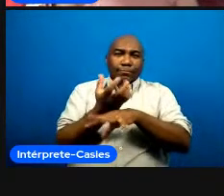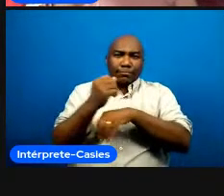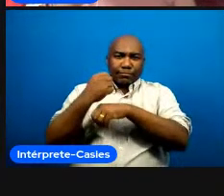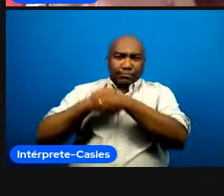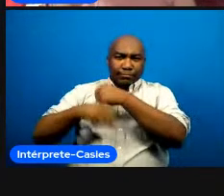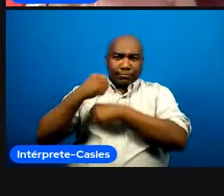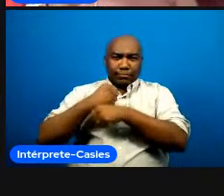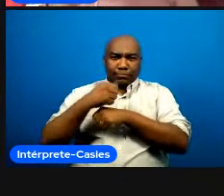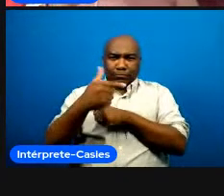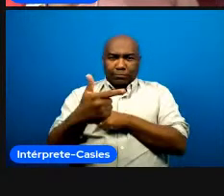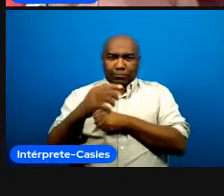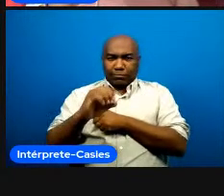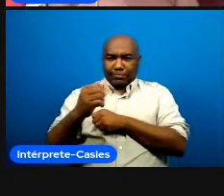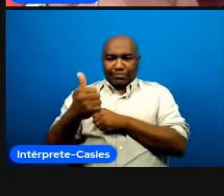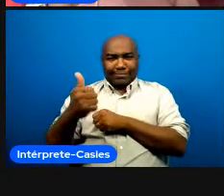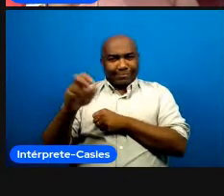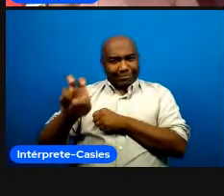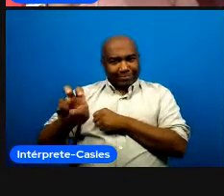faltava